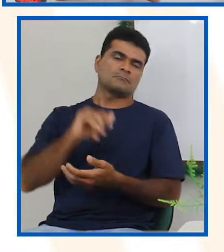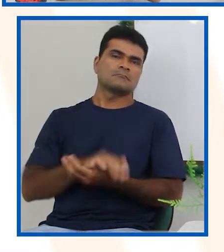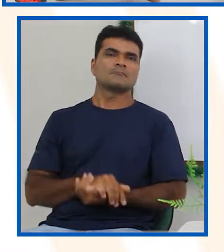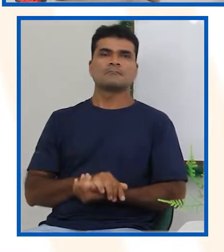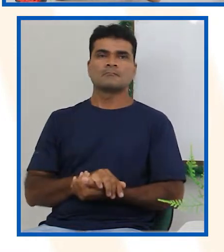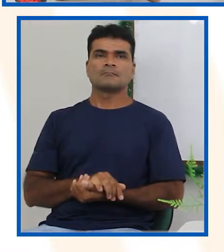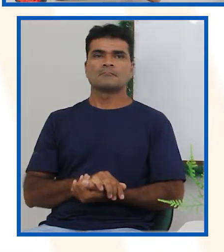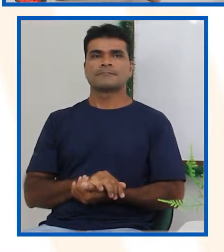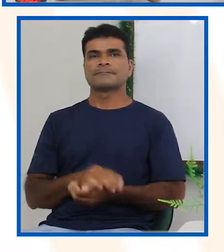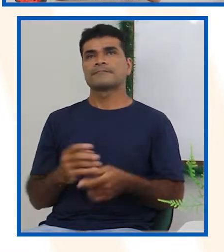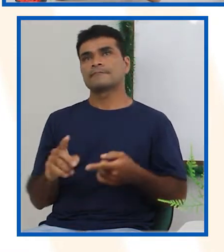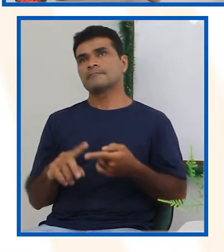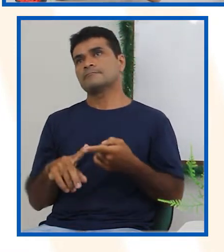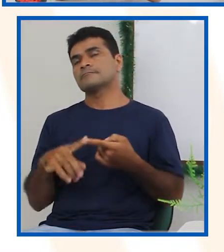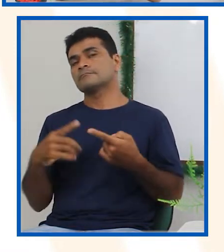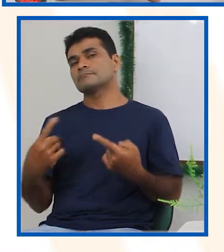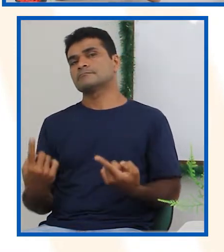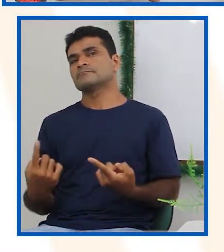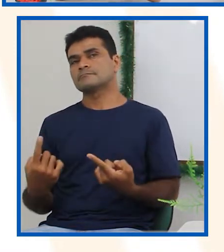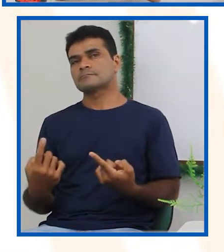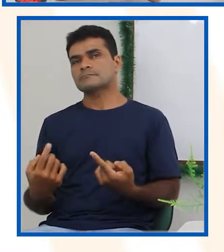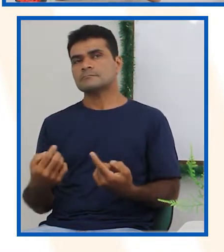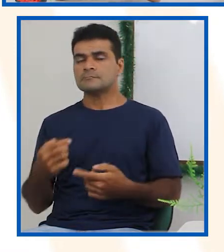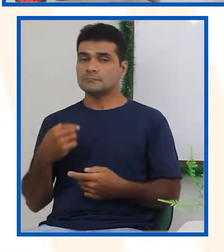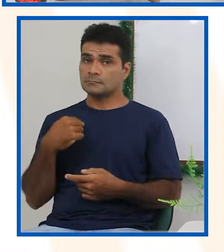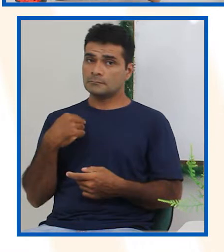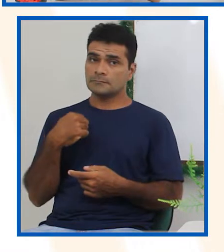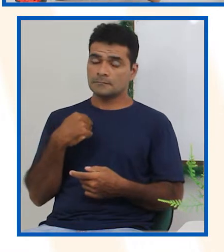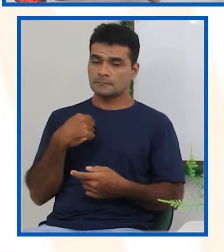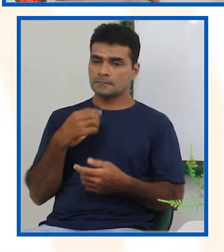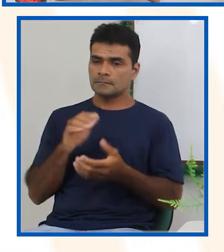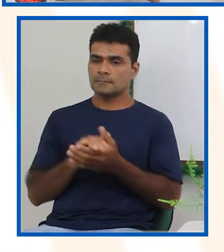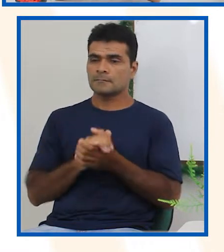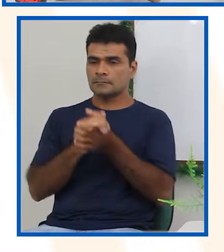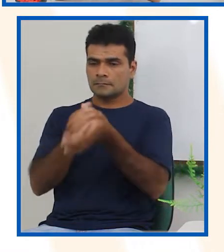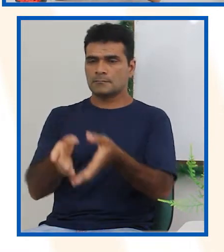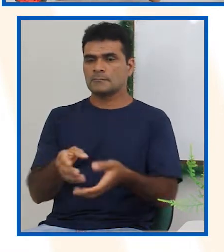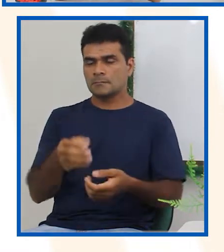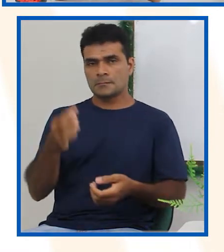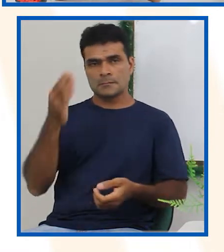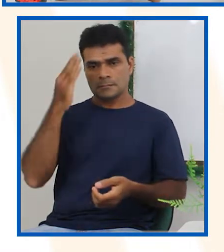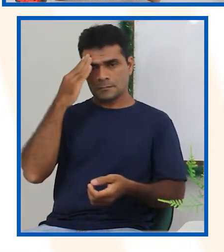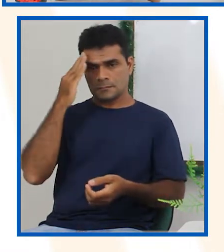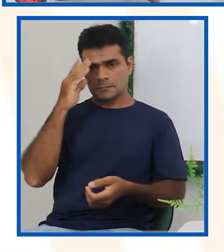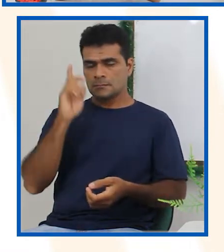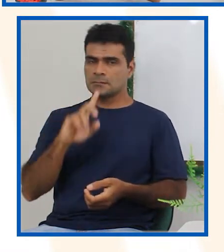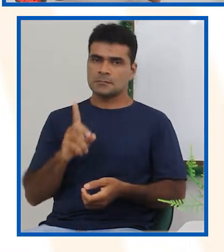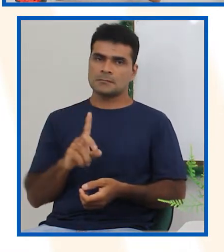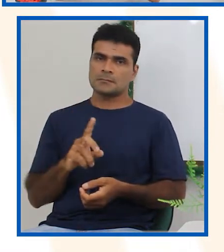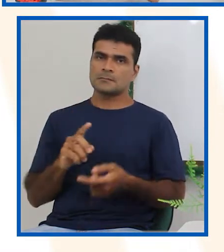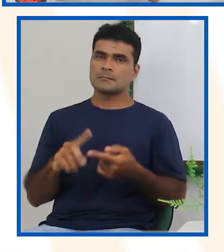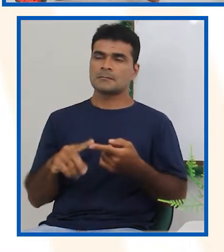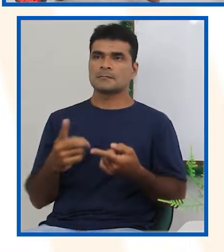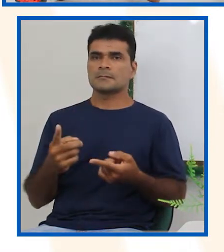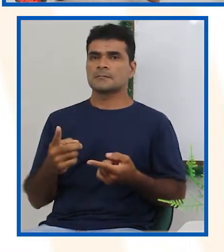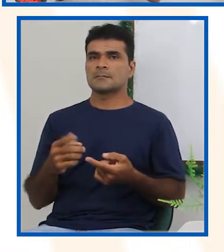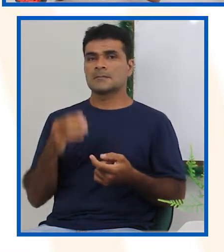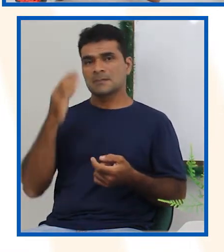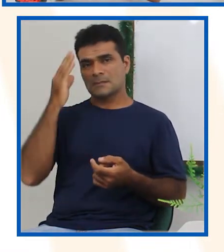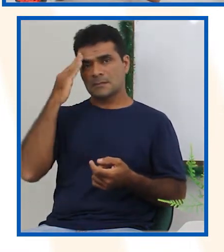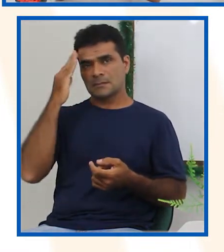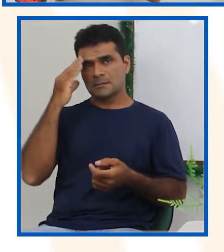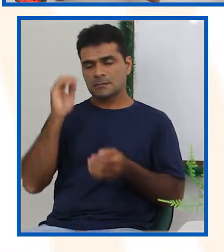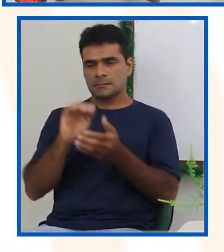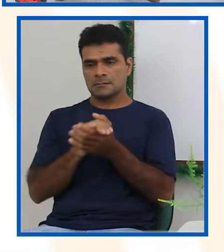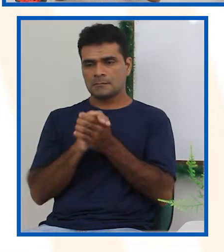apesar de nós não conseguirmos prever os resultados, nós conseguimos dizer a chance de acontecer. Por exemplo, se a gente joga o dado,